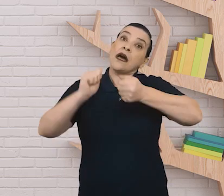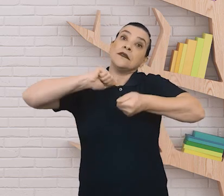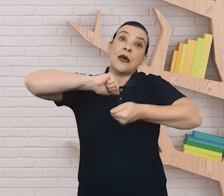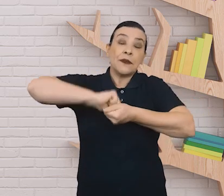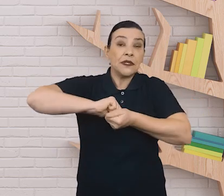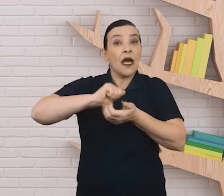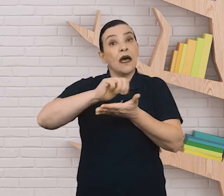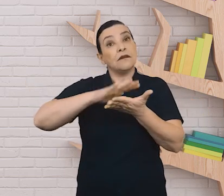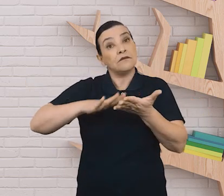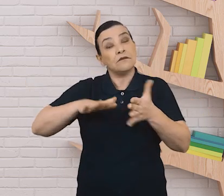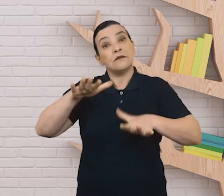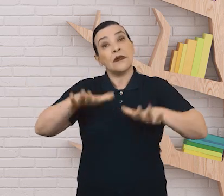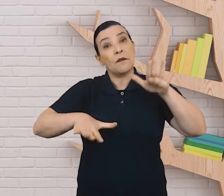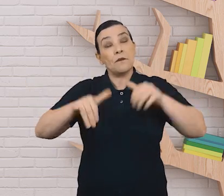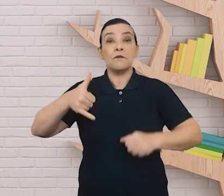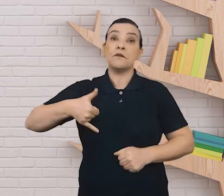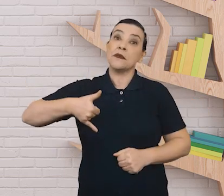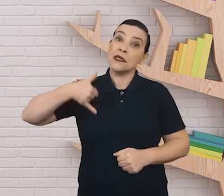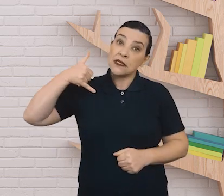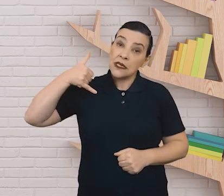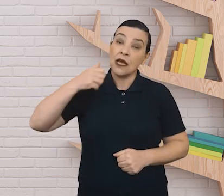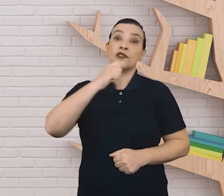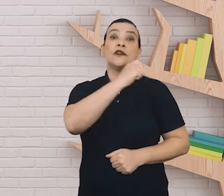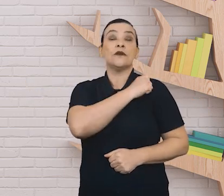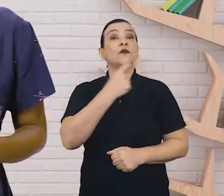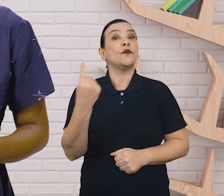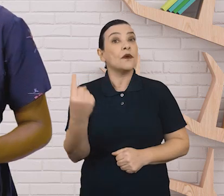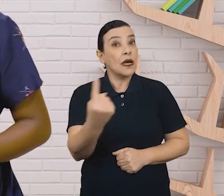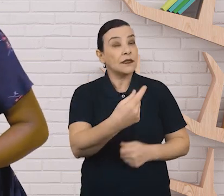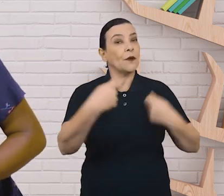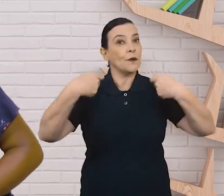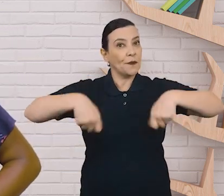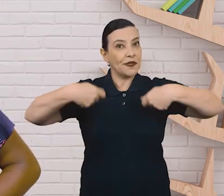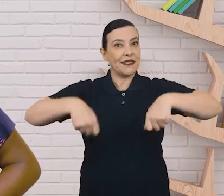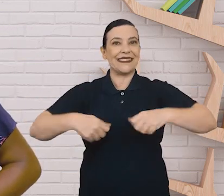atividades de acordo com a idade e a necessidade da turma.